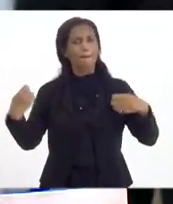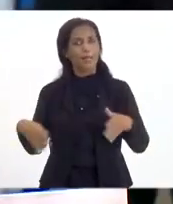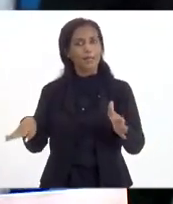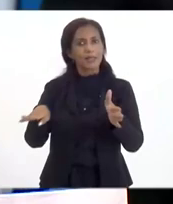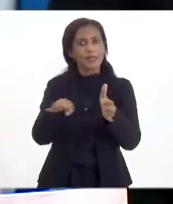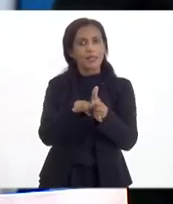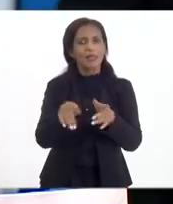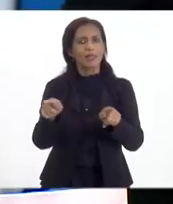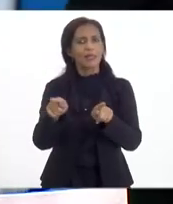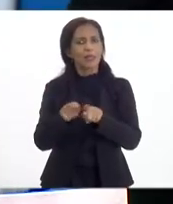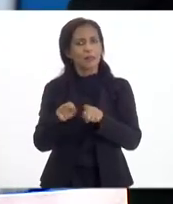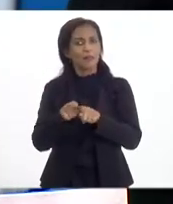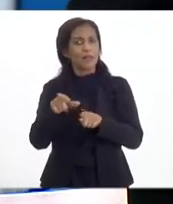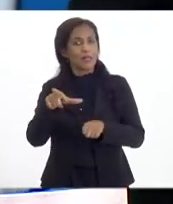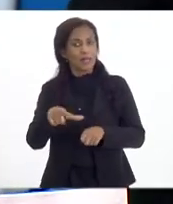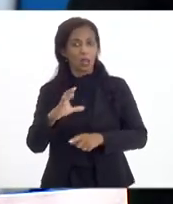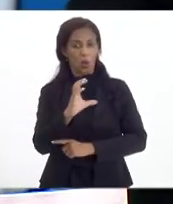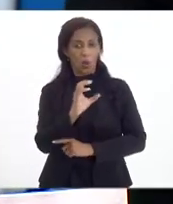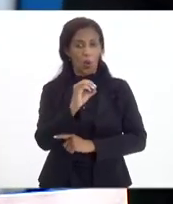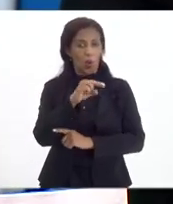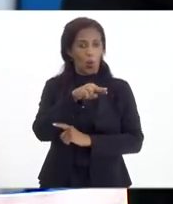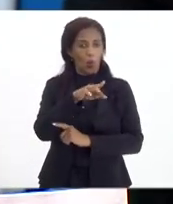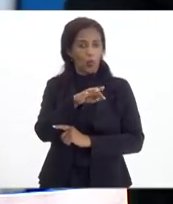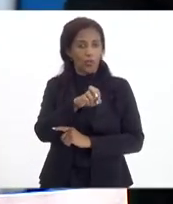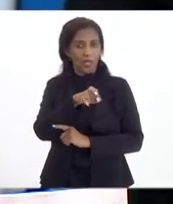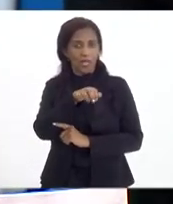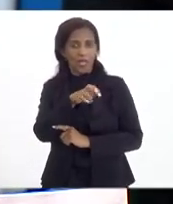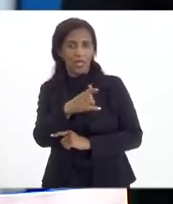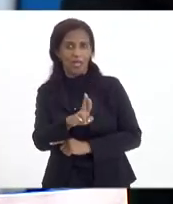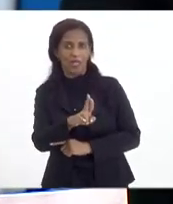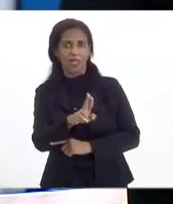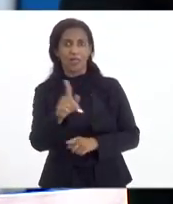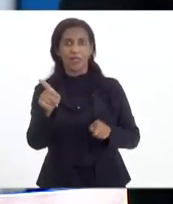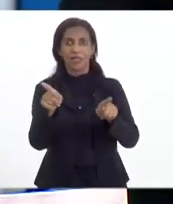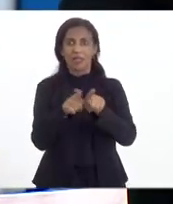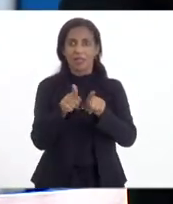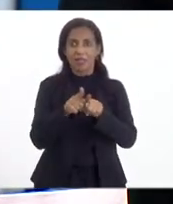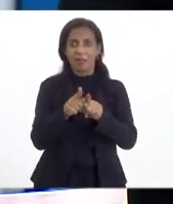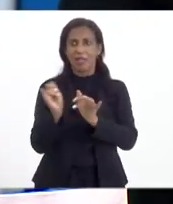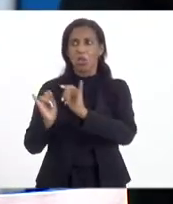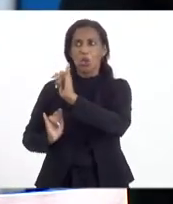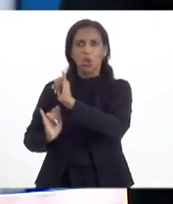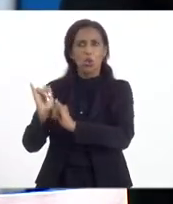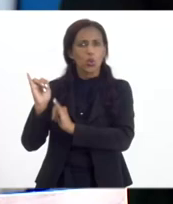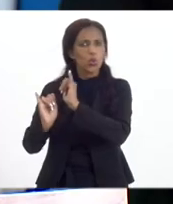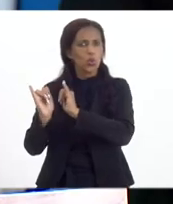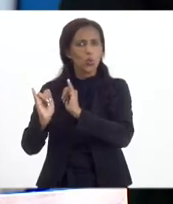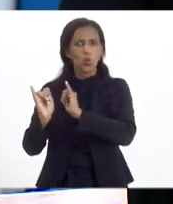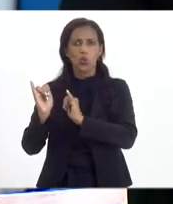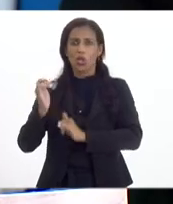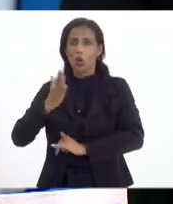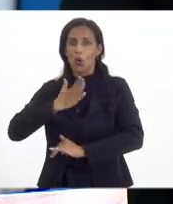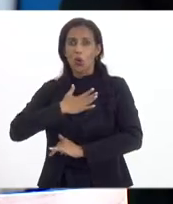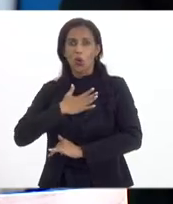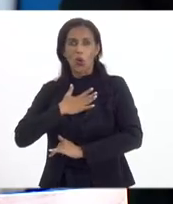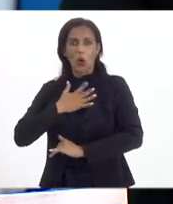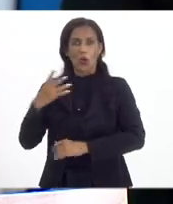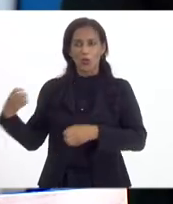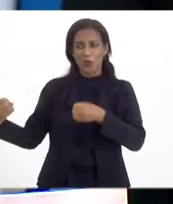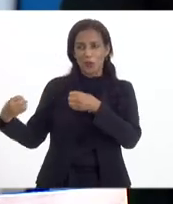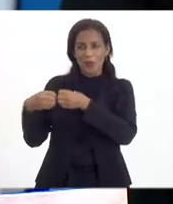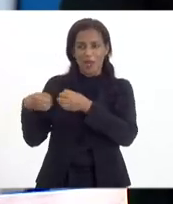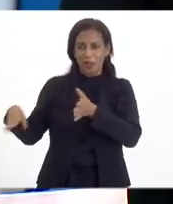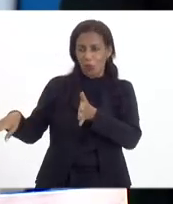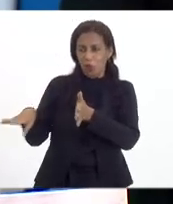Nós temos aqui um terminal de contêiner em Itaguaí. Indústria adora se instalar em retroárea de porto de